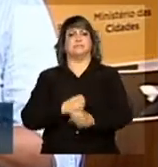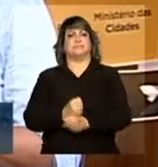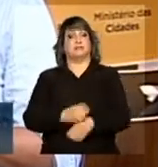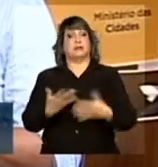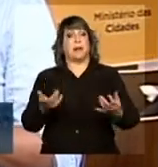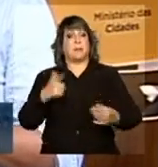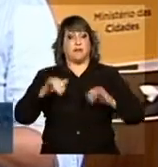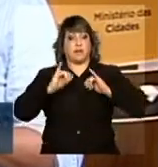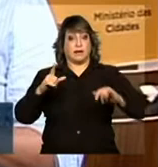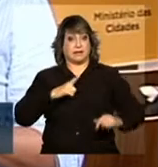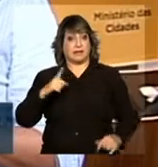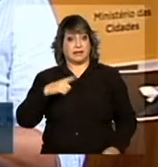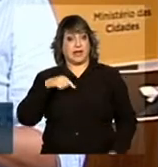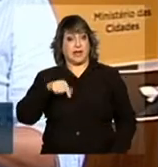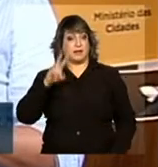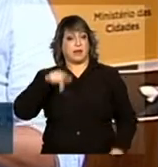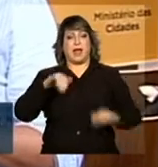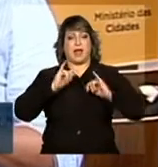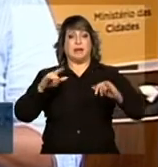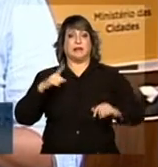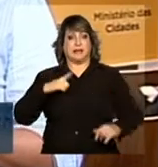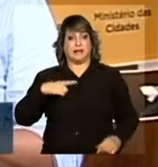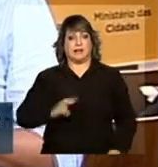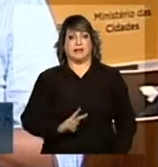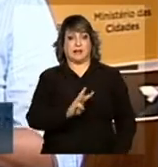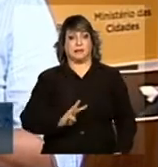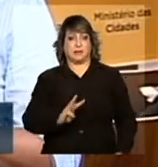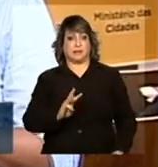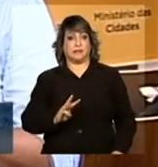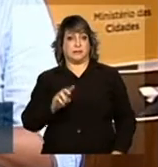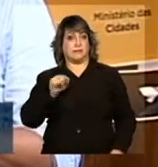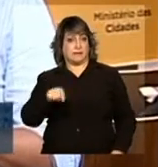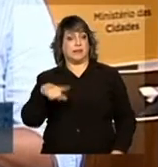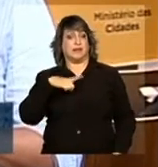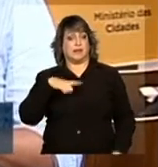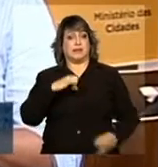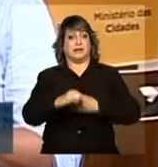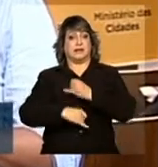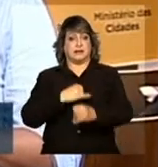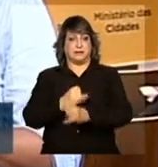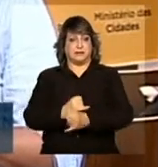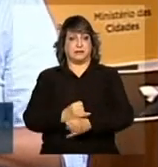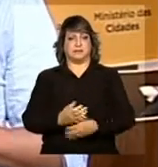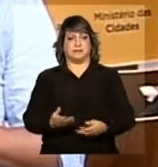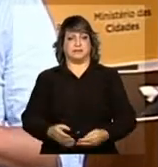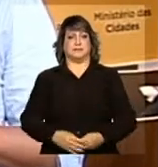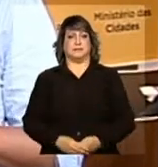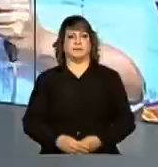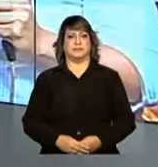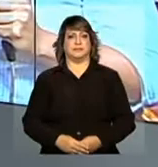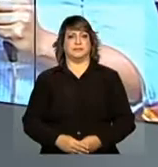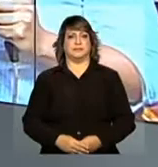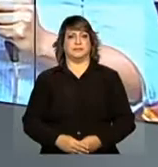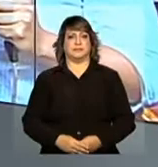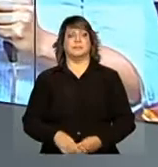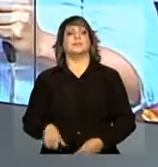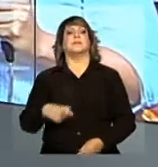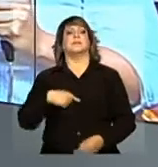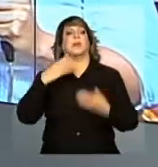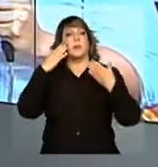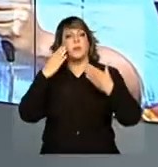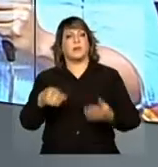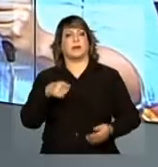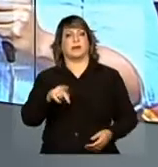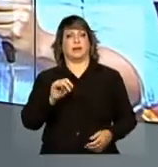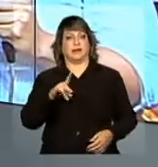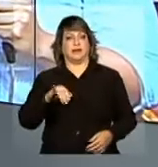informações sobre esta campanha, acesse o site do Pacto Pela Vida. Lúcia. Obrigada, Daniela,